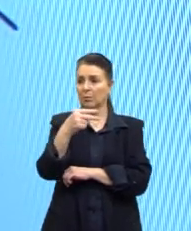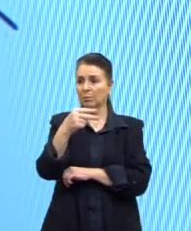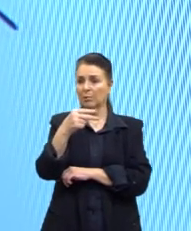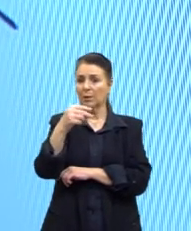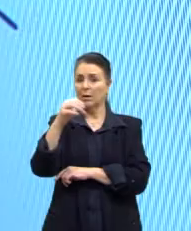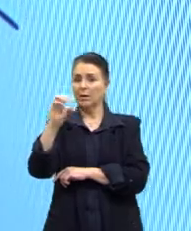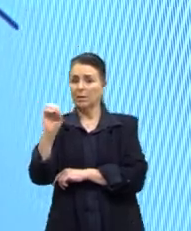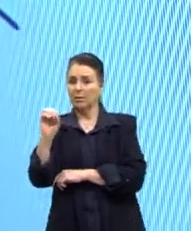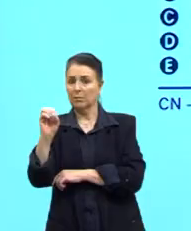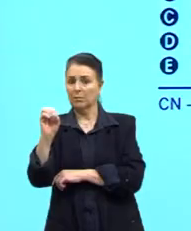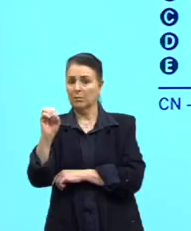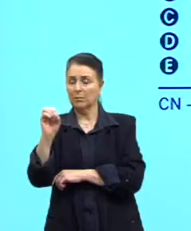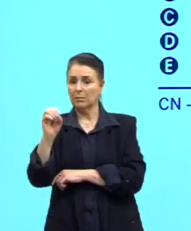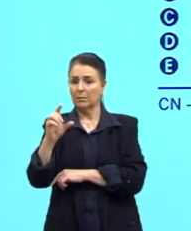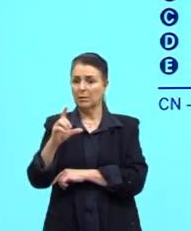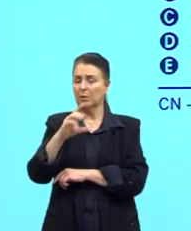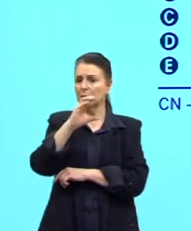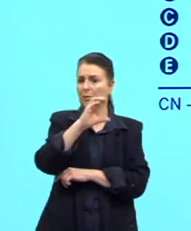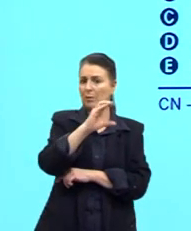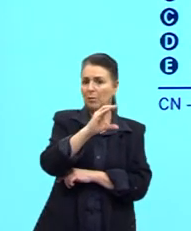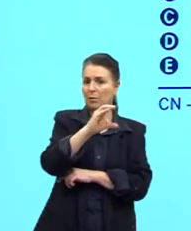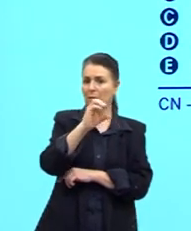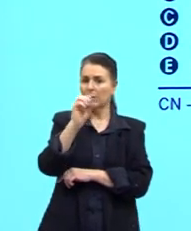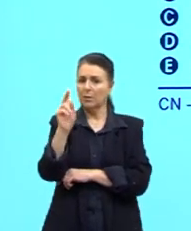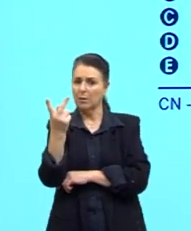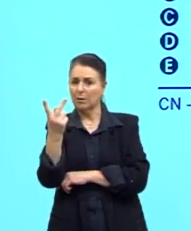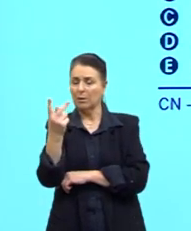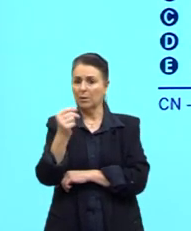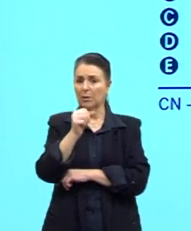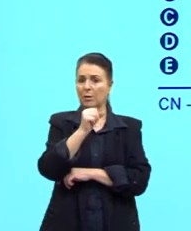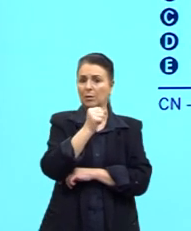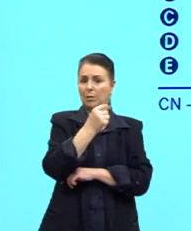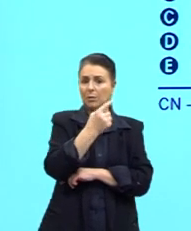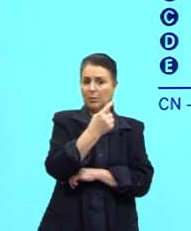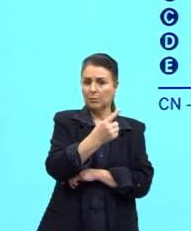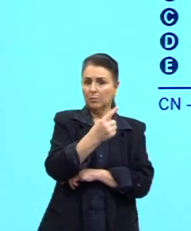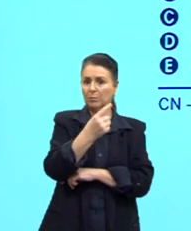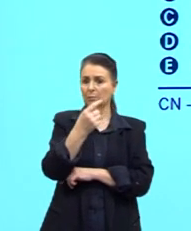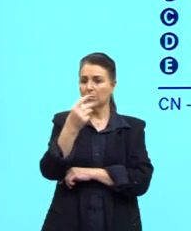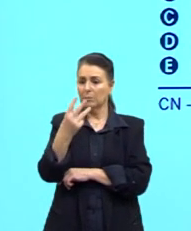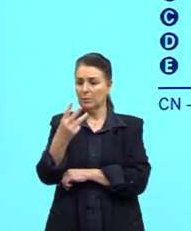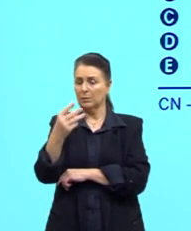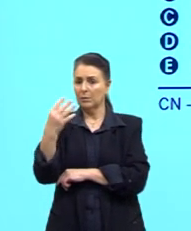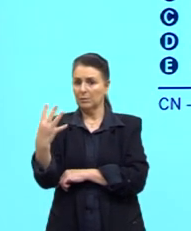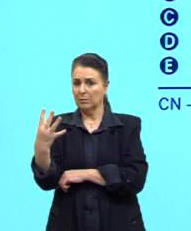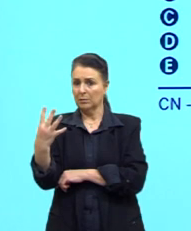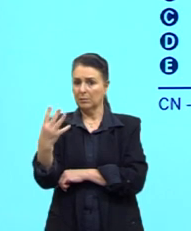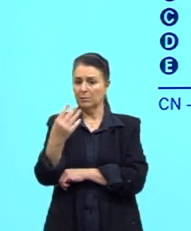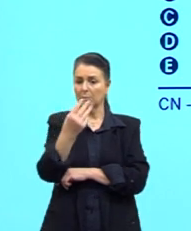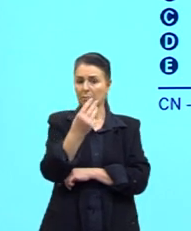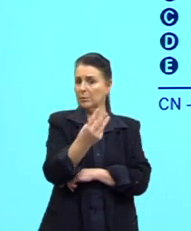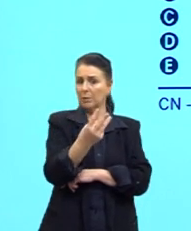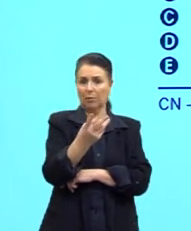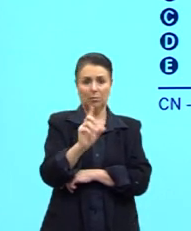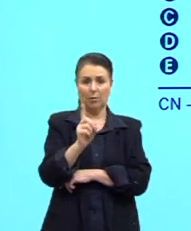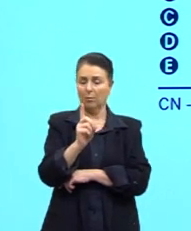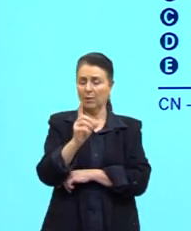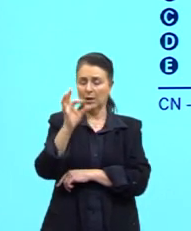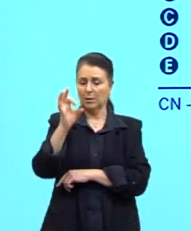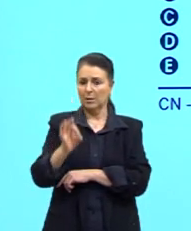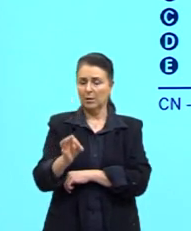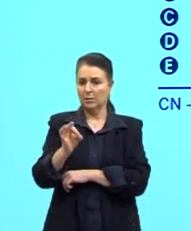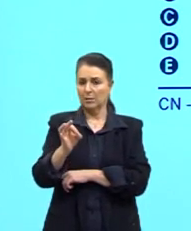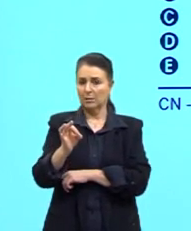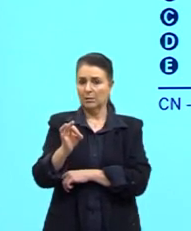hidroxila é só OH, que aí eu vou ter no 1, no 3 e no 4. O 3 já não é, porque a gente sabe que não é